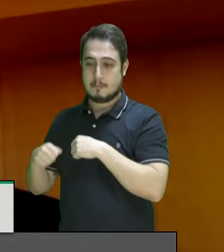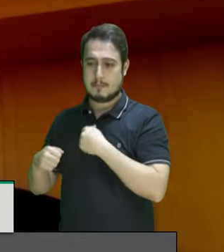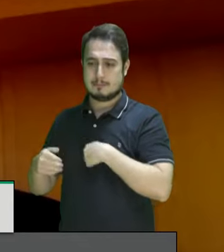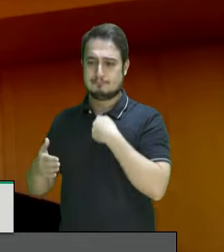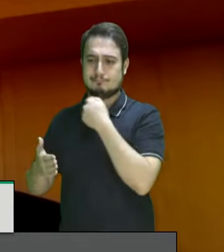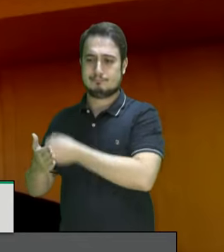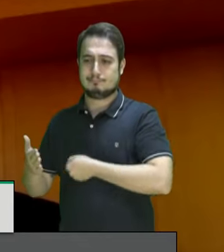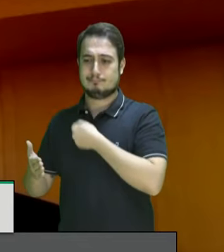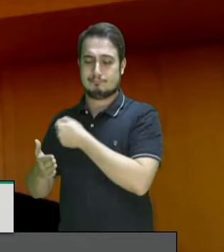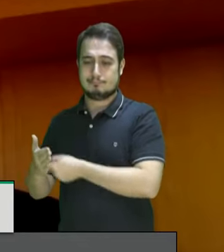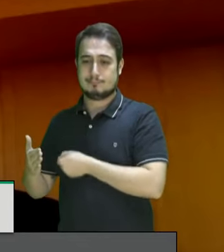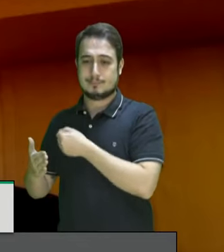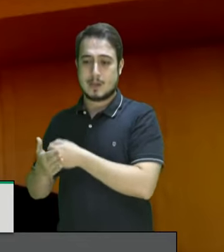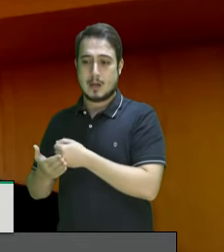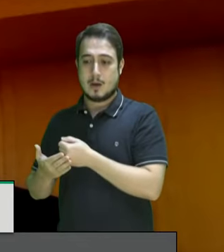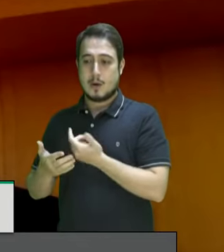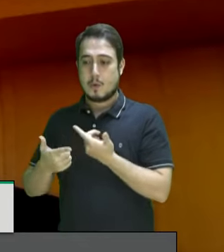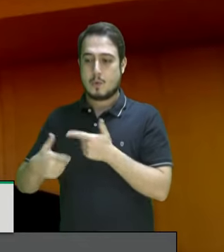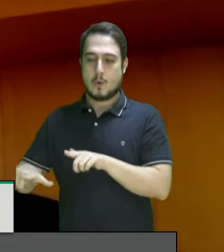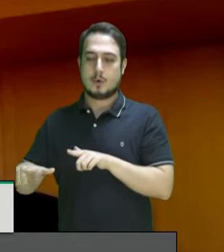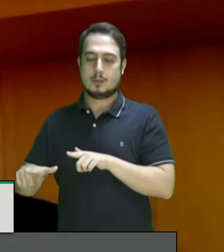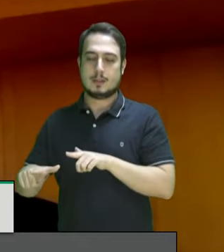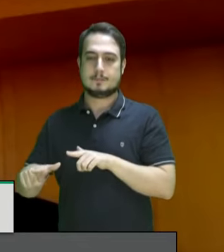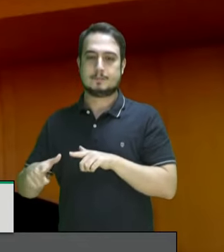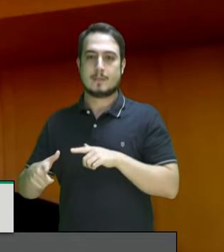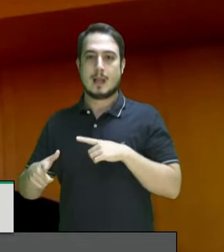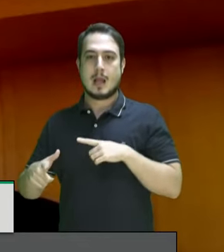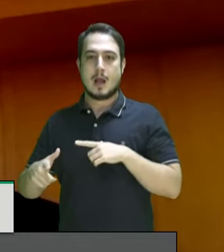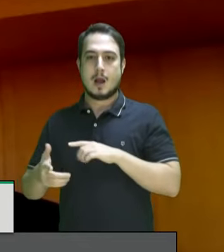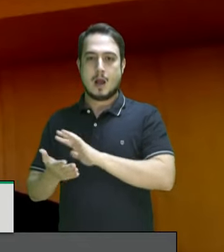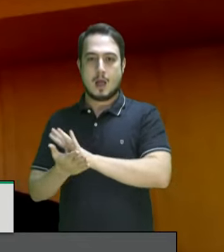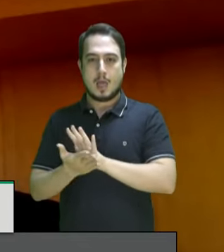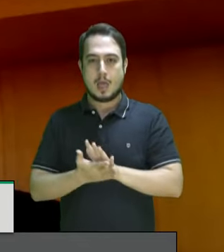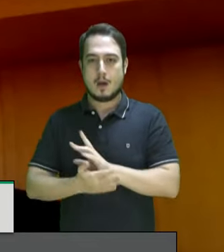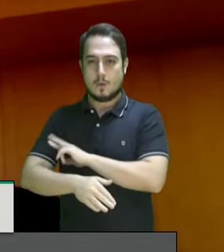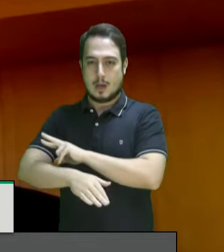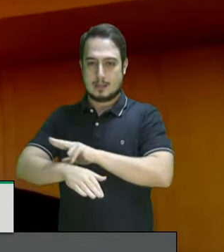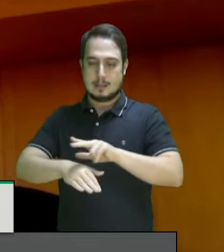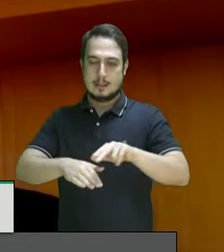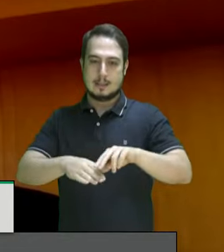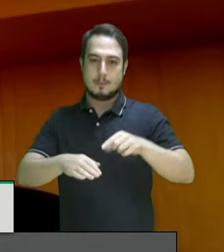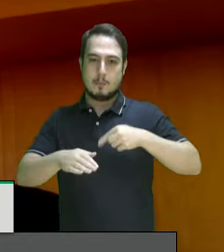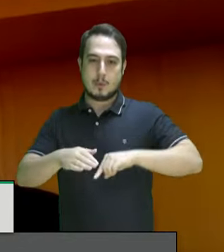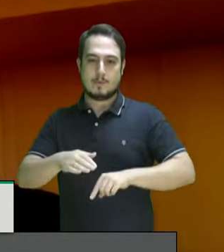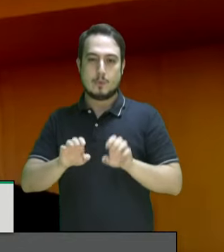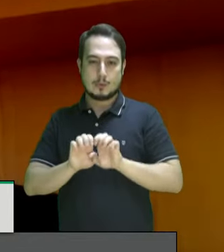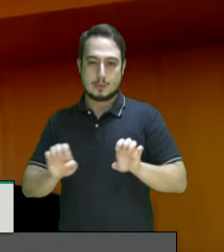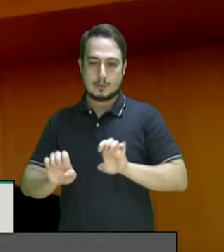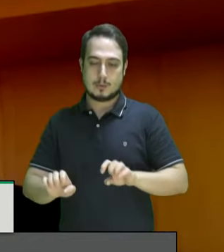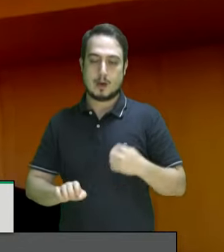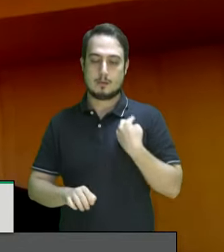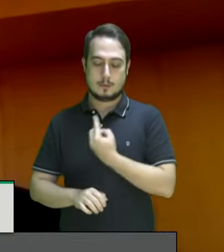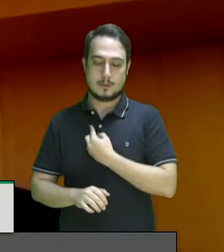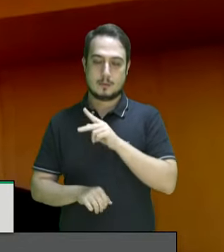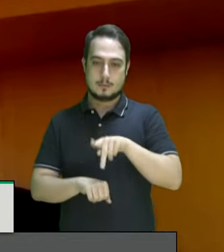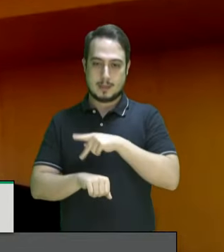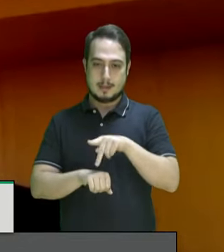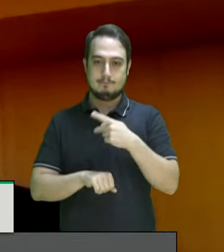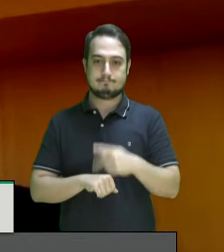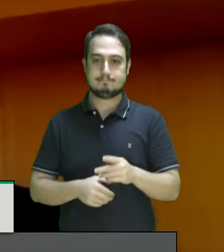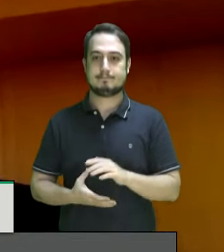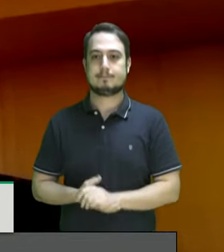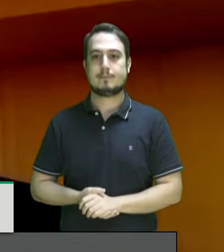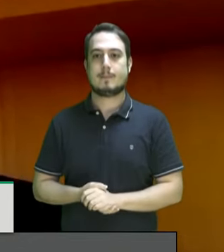enfrentar efetivamente o racismo estrutural e institucional no nosso país como presidente desta comissão